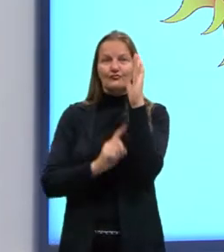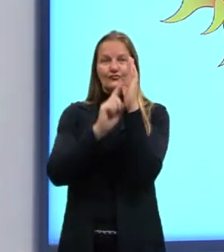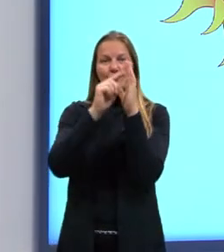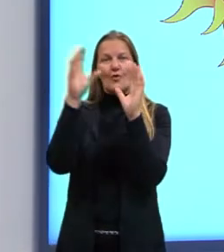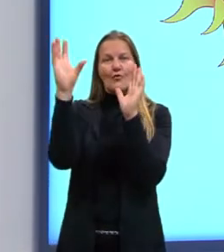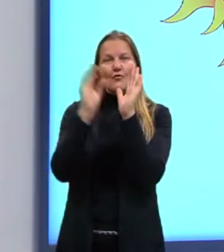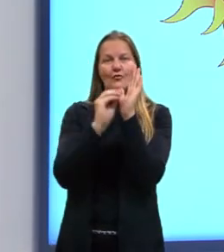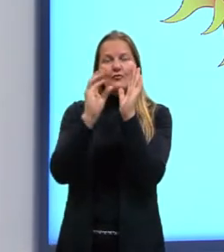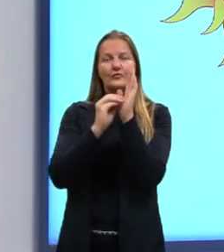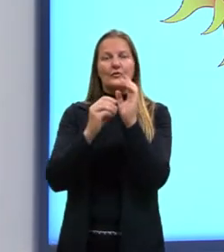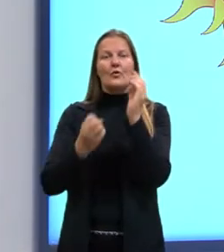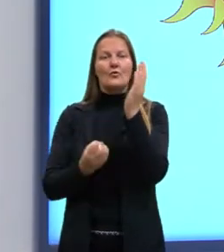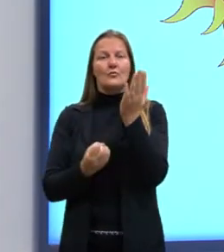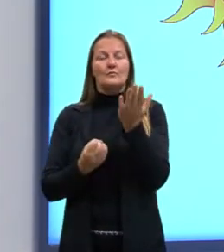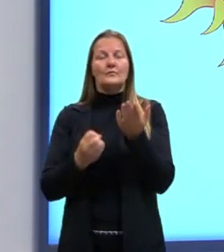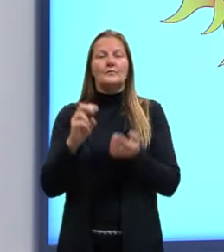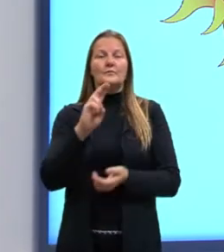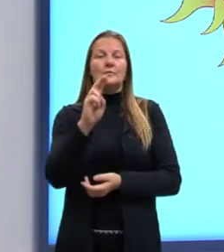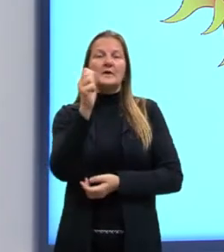de autótrofos.